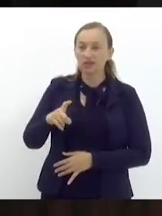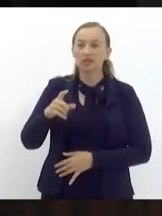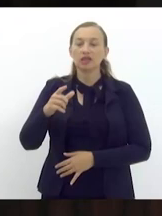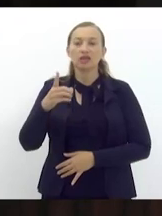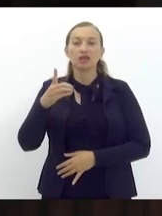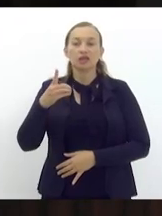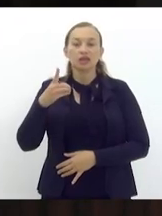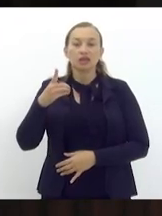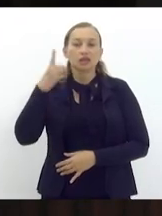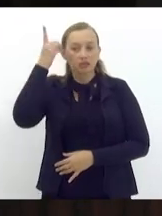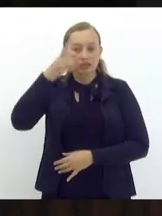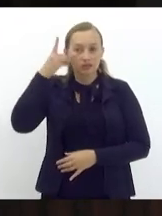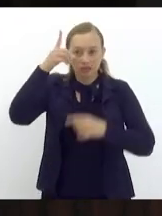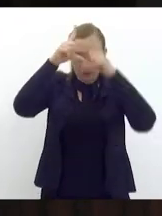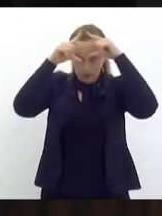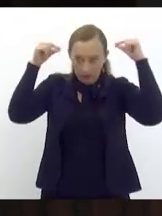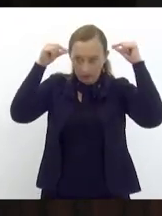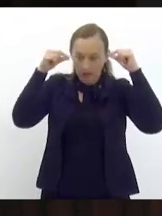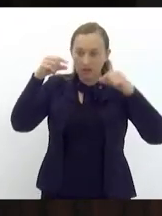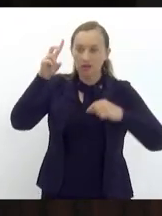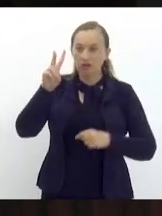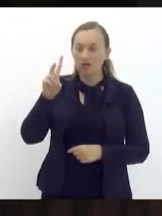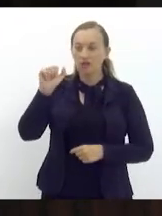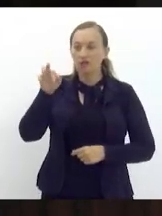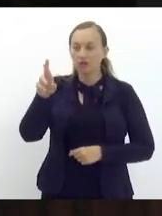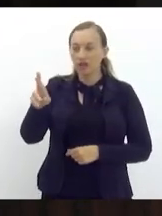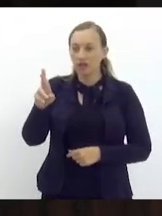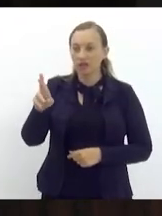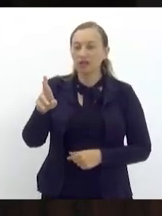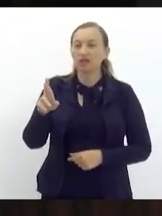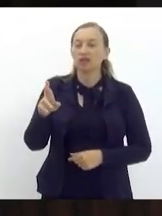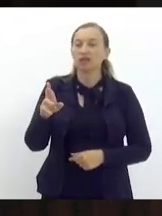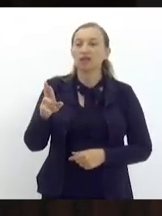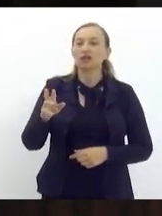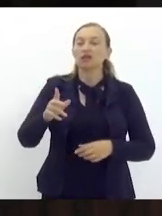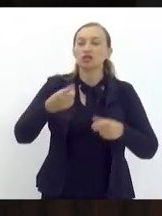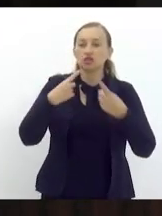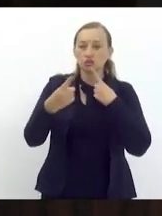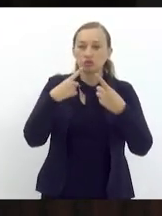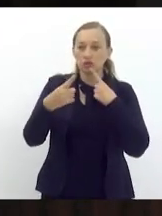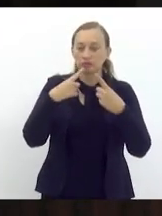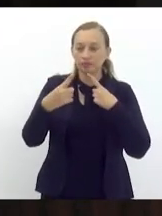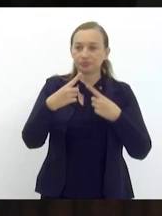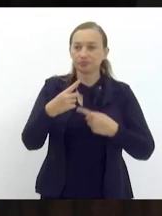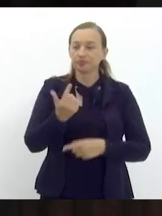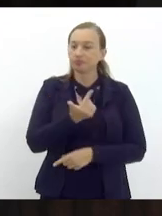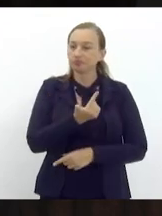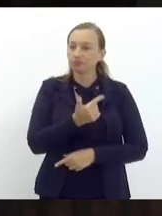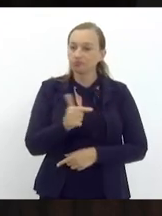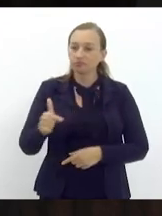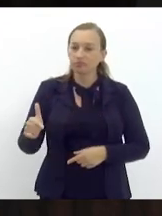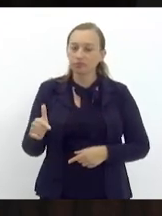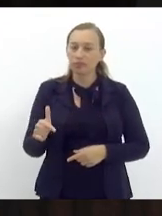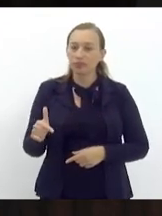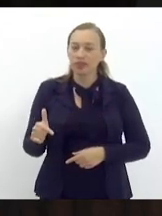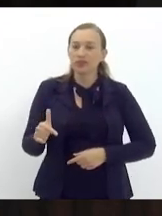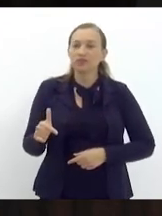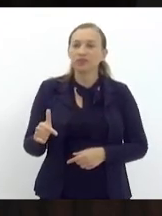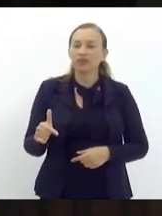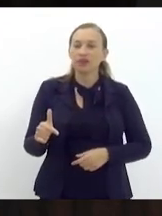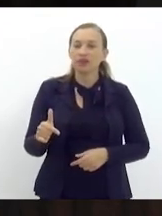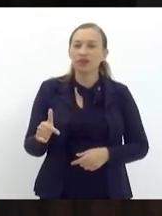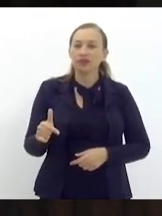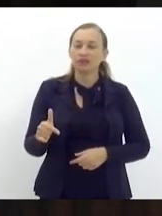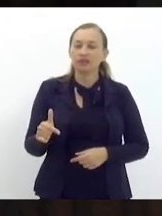e Valdeque Carneiro e Luiz Paulo. Em discussão. Não havendo quem queira discutir. Não havendo quem queira